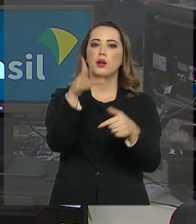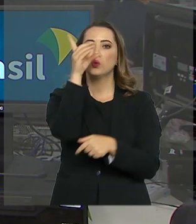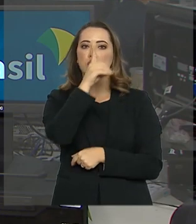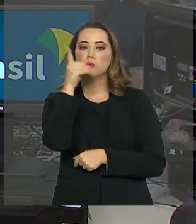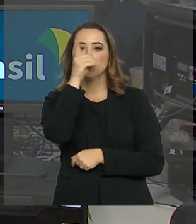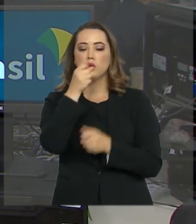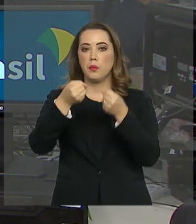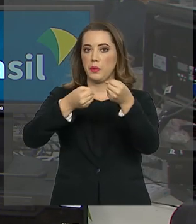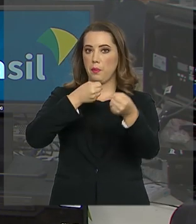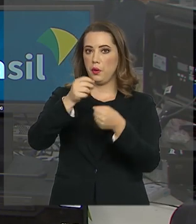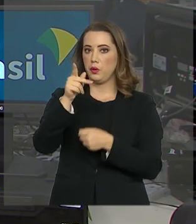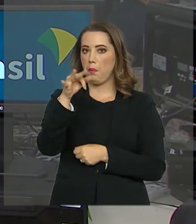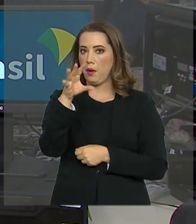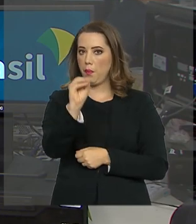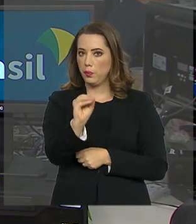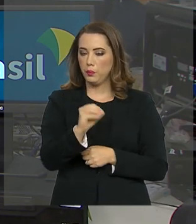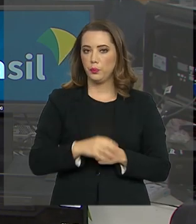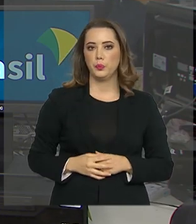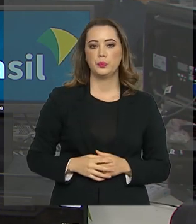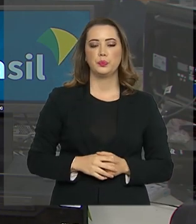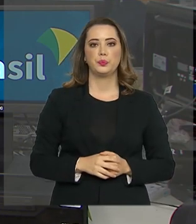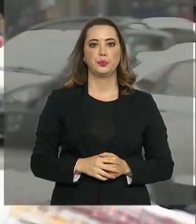domingos com o repórter Pablo Mundim.